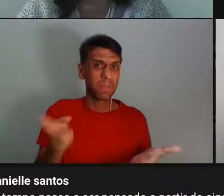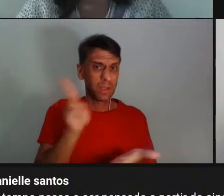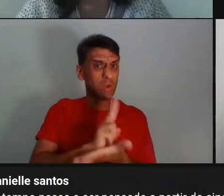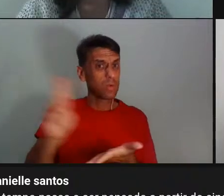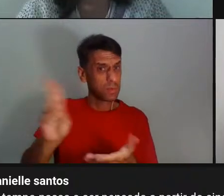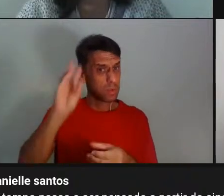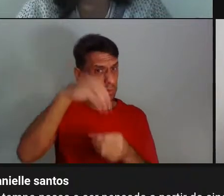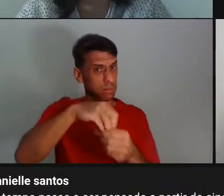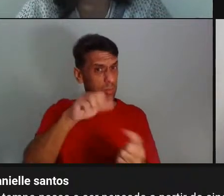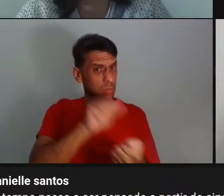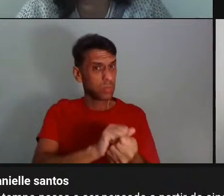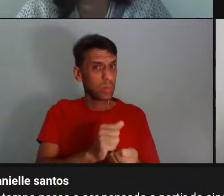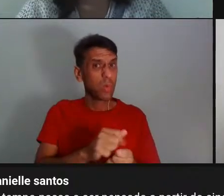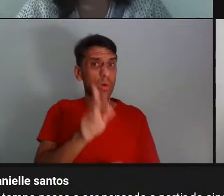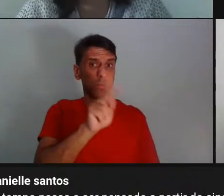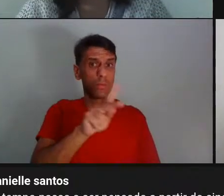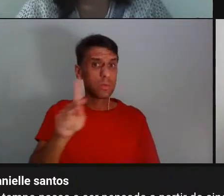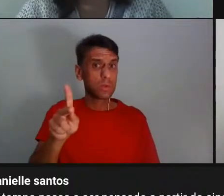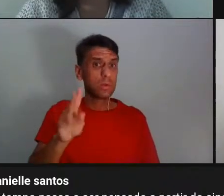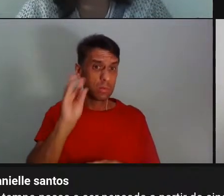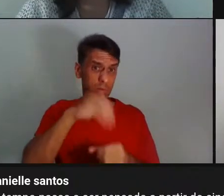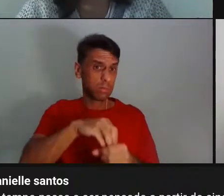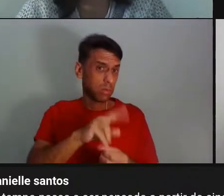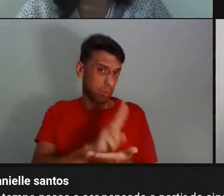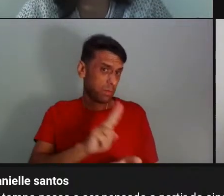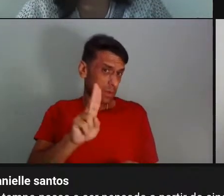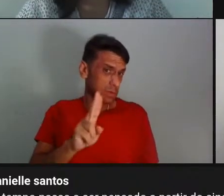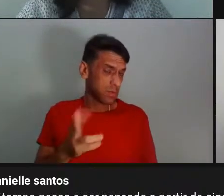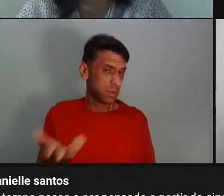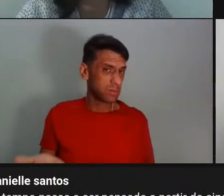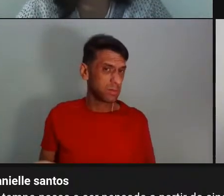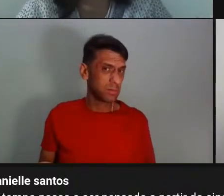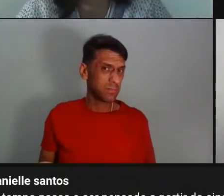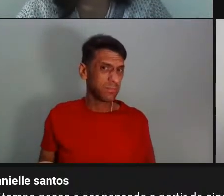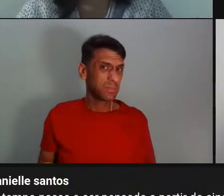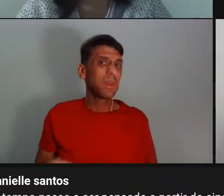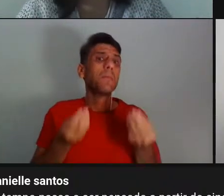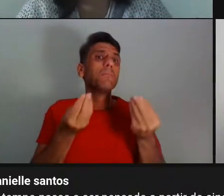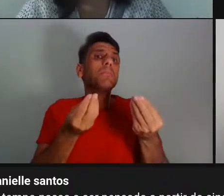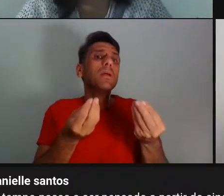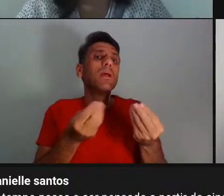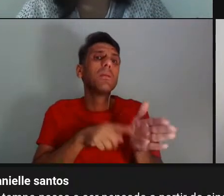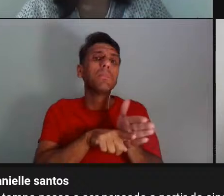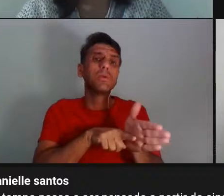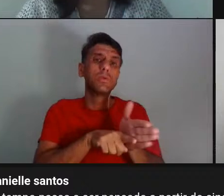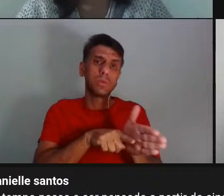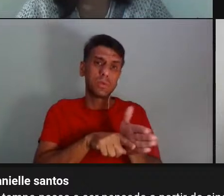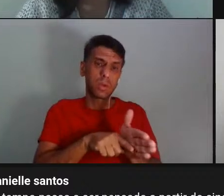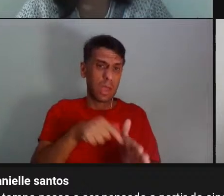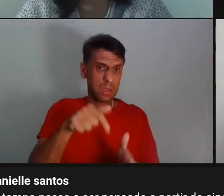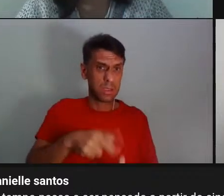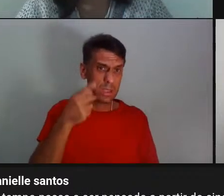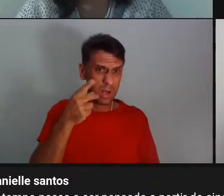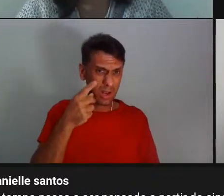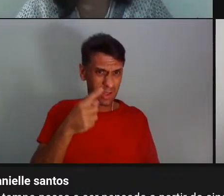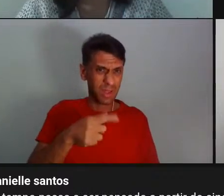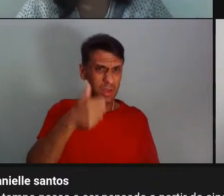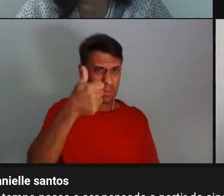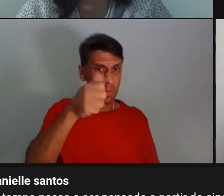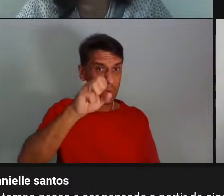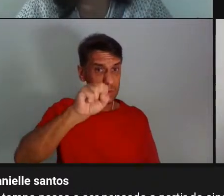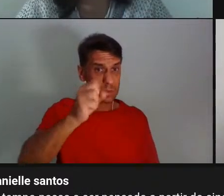meio, porque um dos professores que fez isso está na universidade. E a quem serve esse tipo de pesquisa? Porque aqui no Ceará, em 1863,